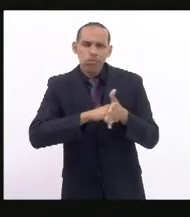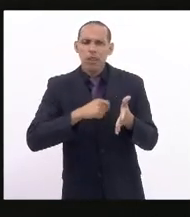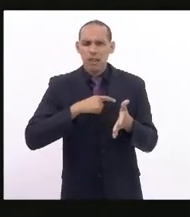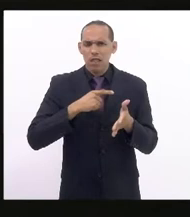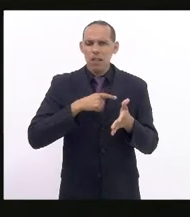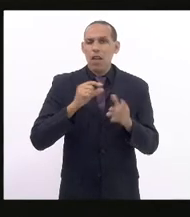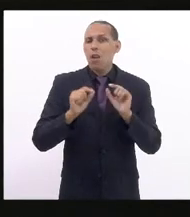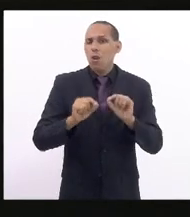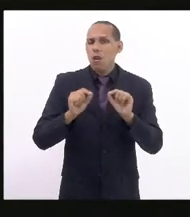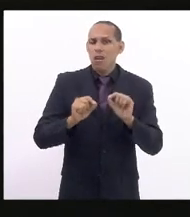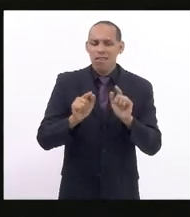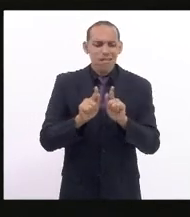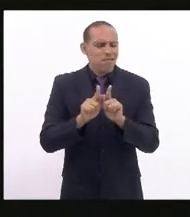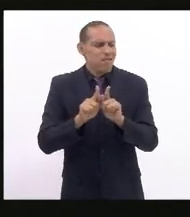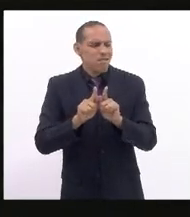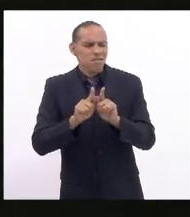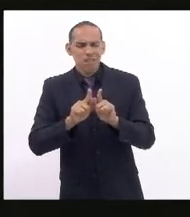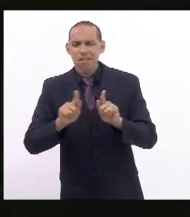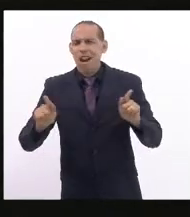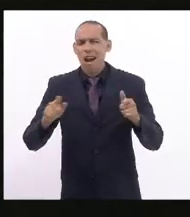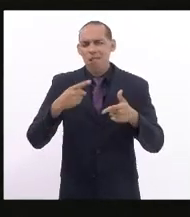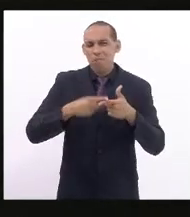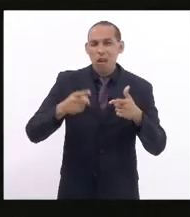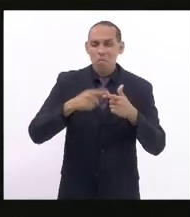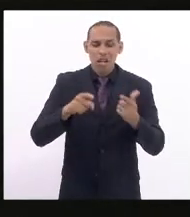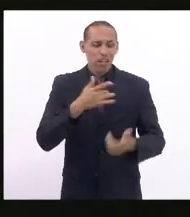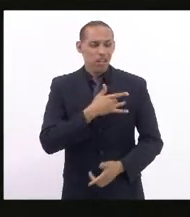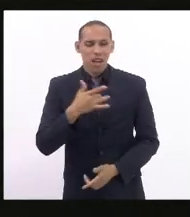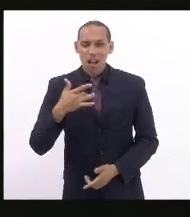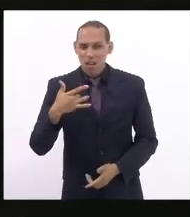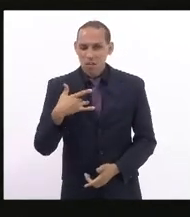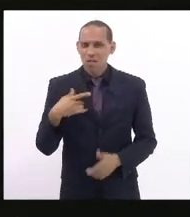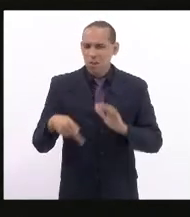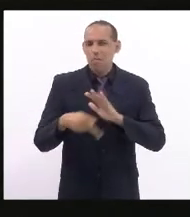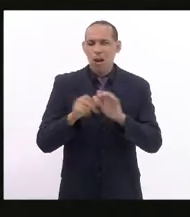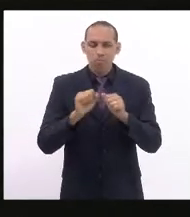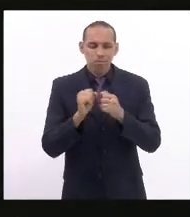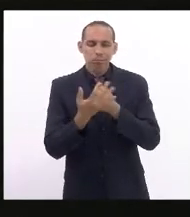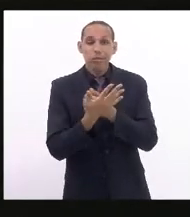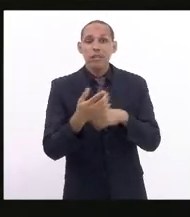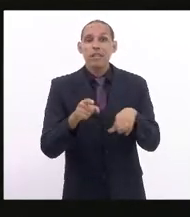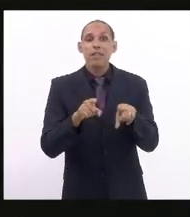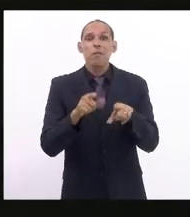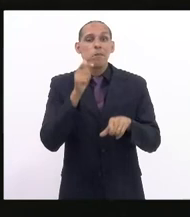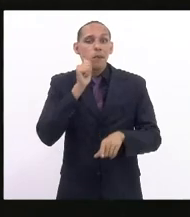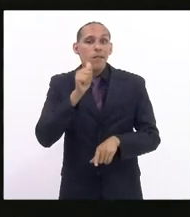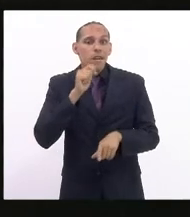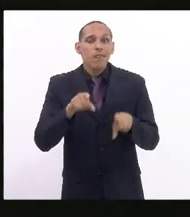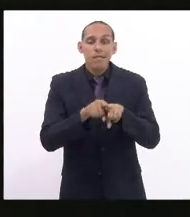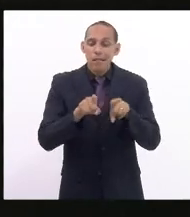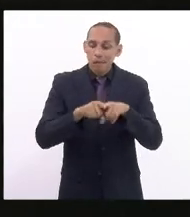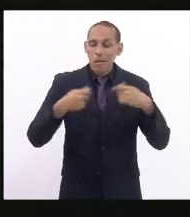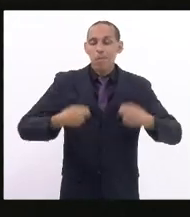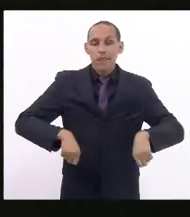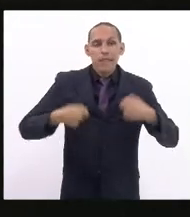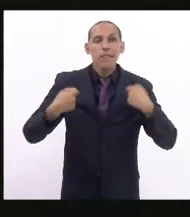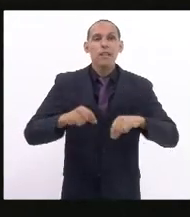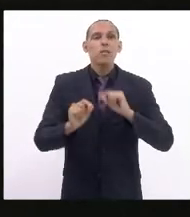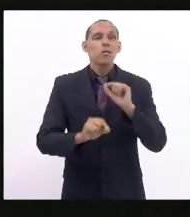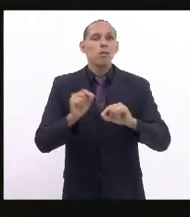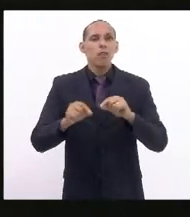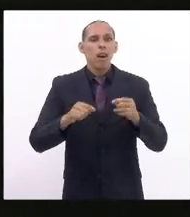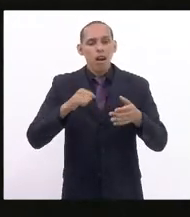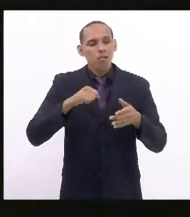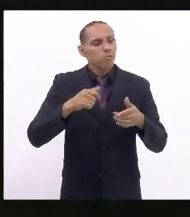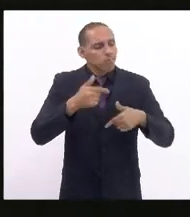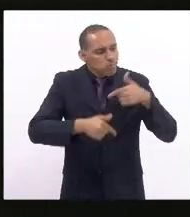crise sanitária da Covid-19, as mulheres também foram obrigadas a prover o sustento da